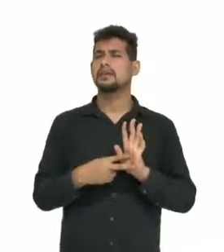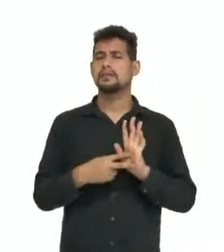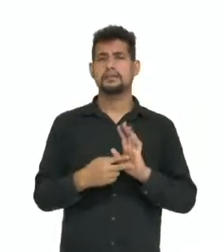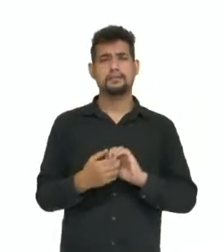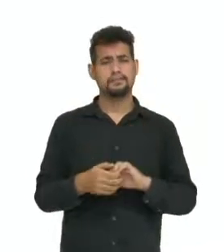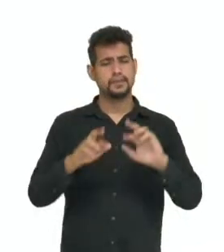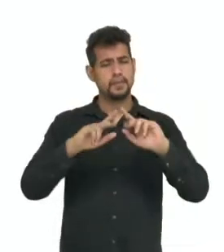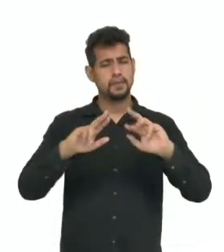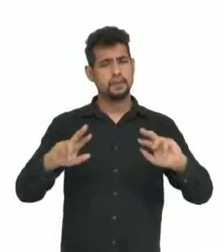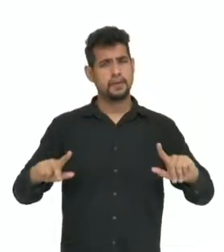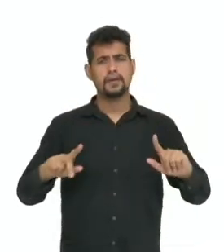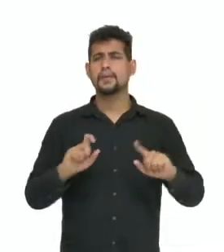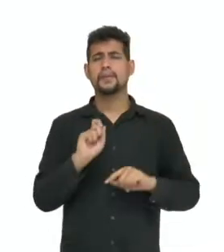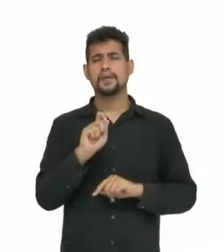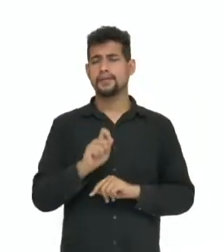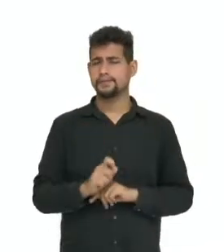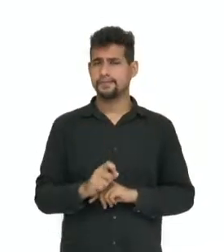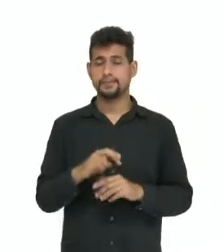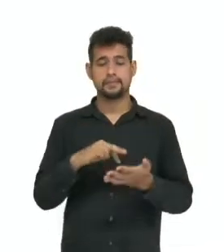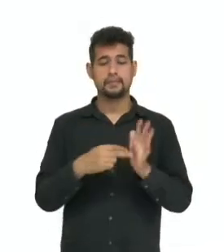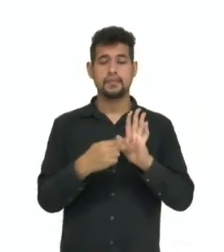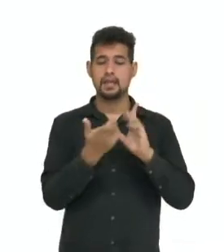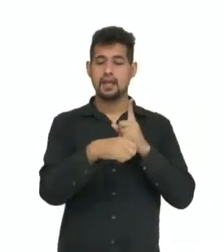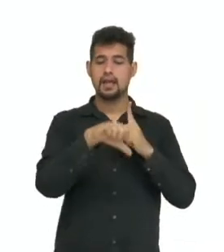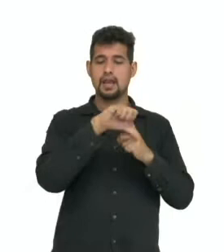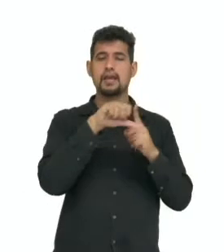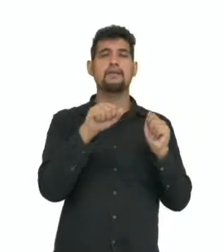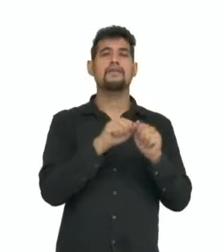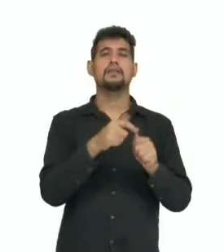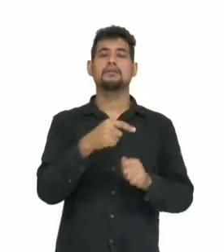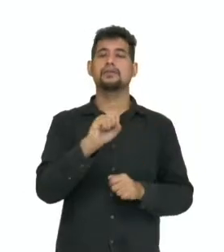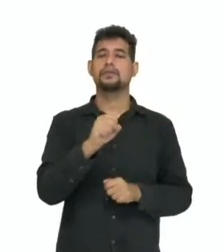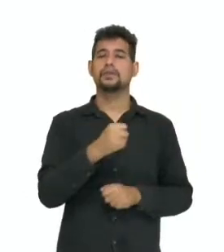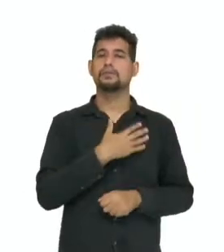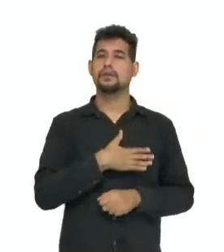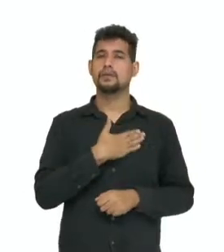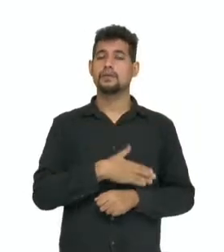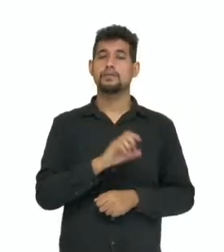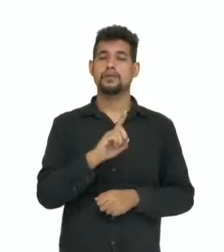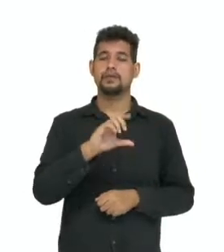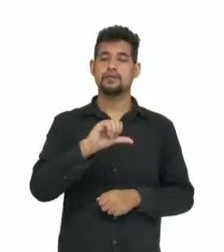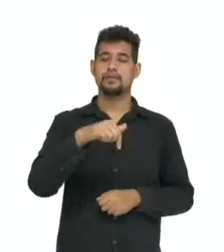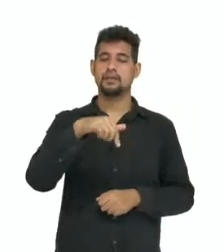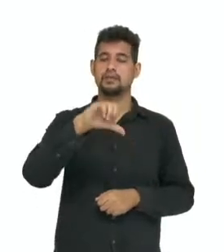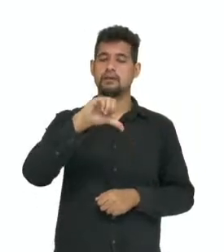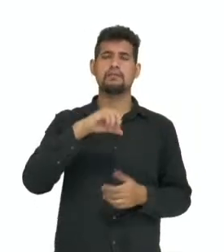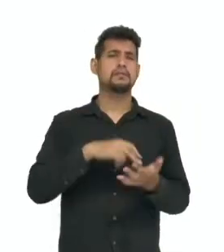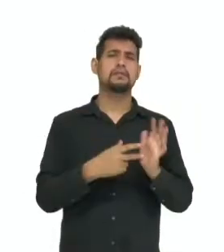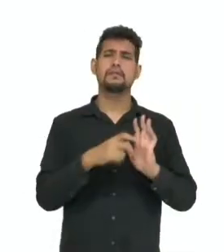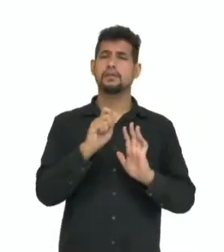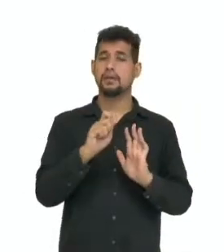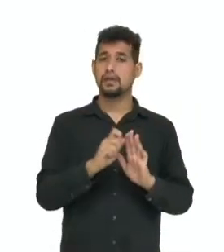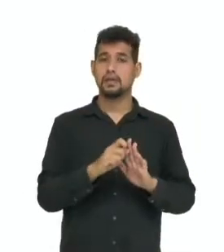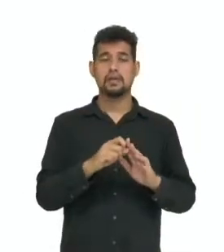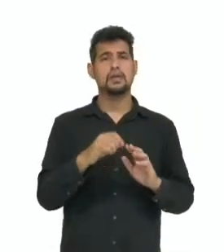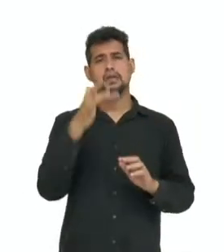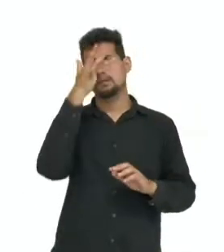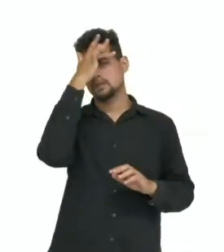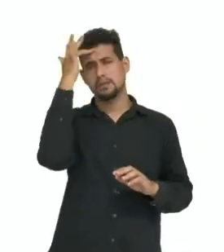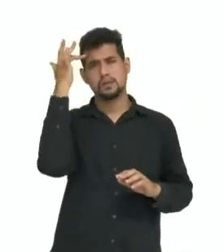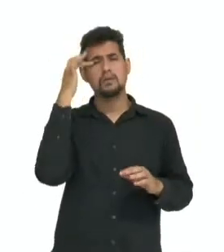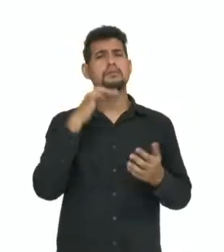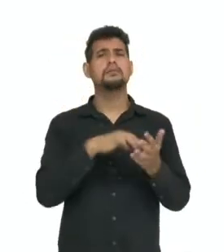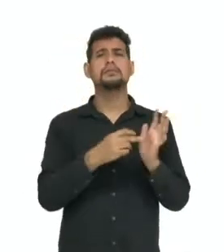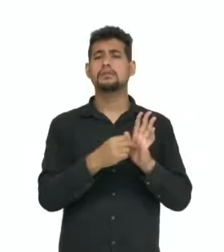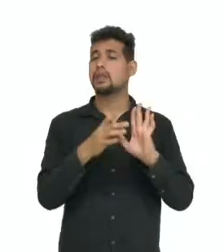em muitos protestos? Essa lei, sancionada em 28 de agosto de 1979, determinou que os presos políticos